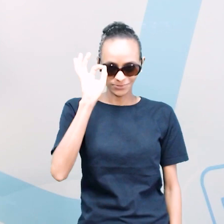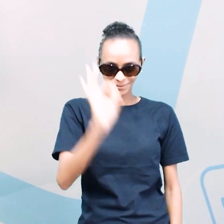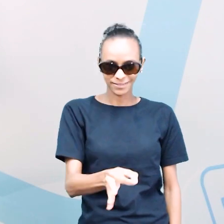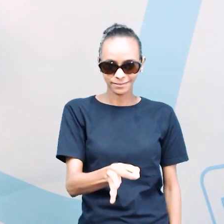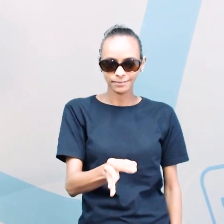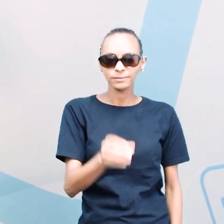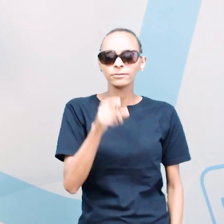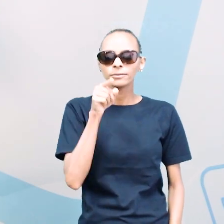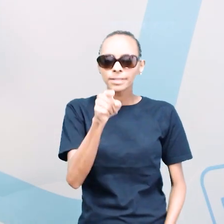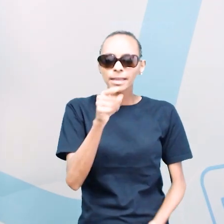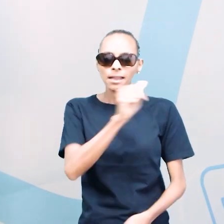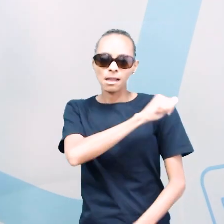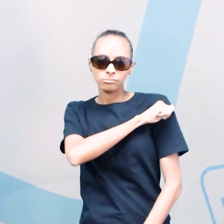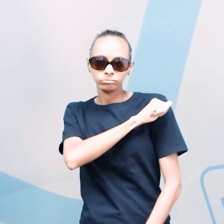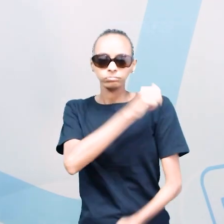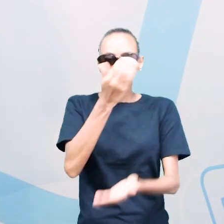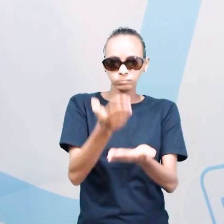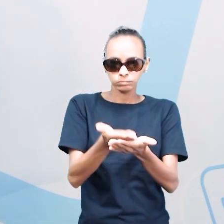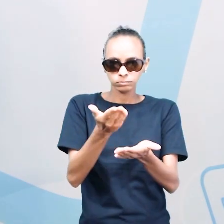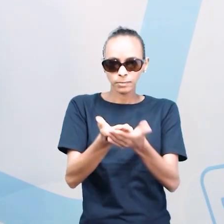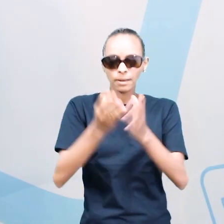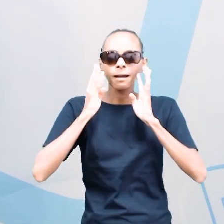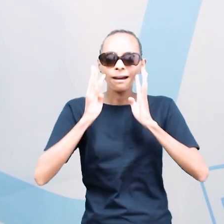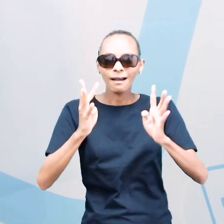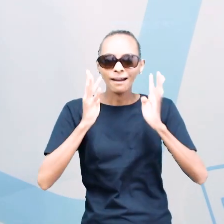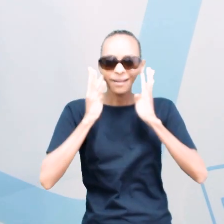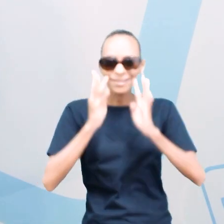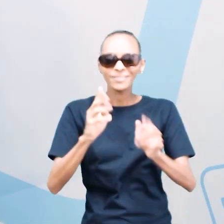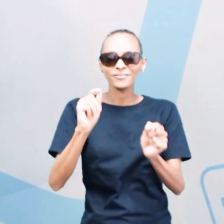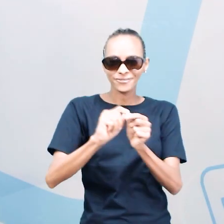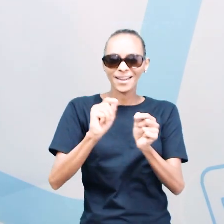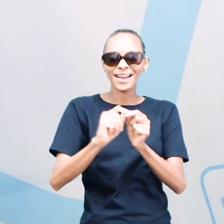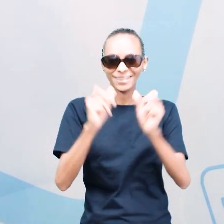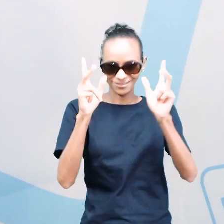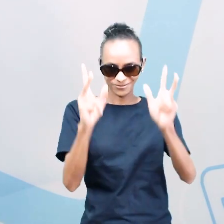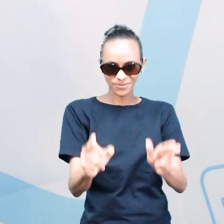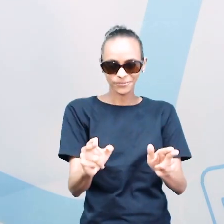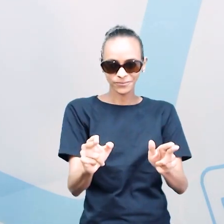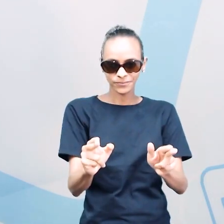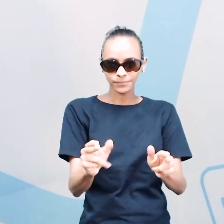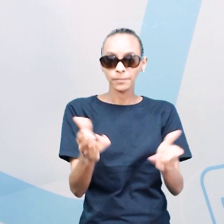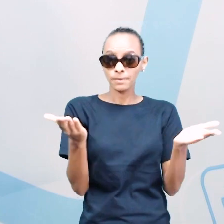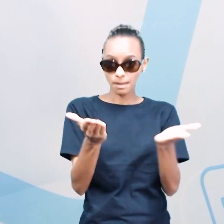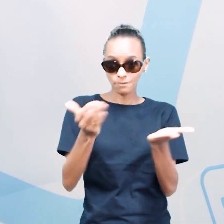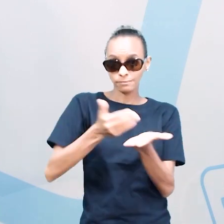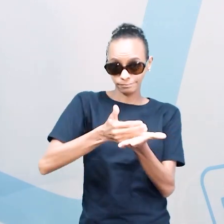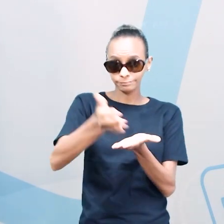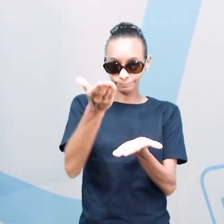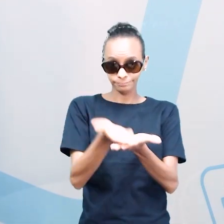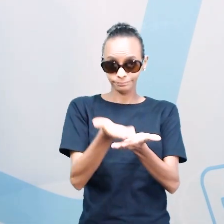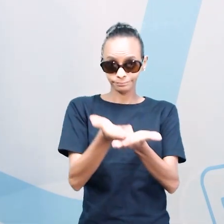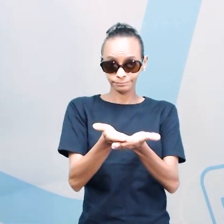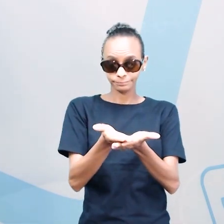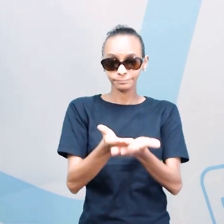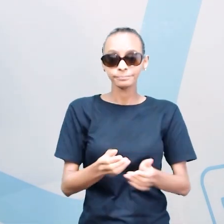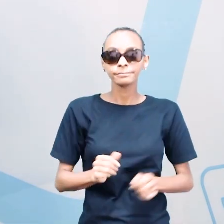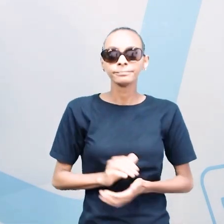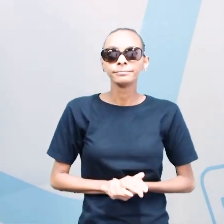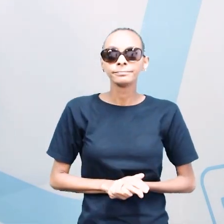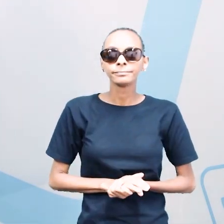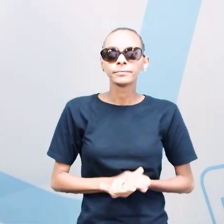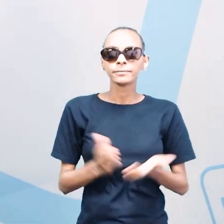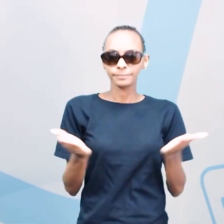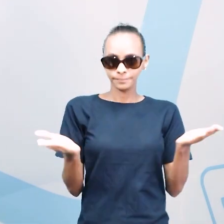aluno que estuda, aluno que está atento faz assim mesmo. Vamos para a nossa aula? Então,